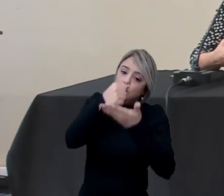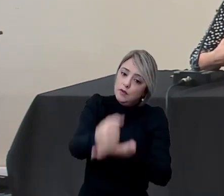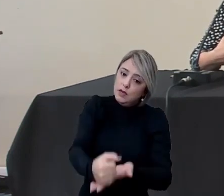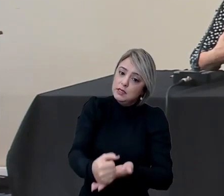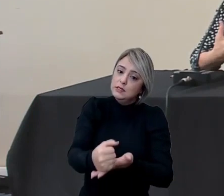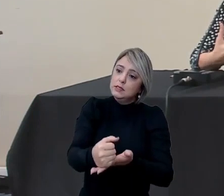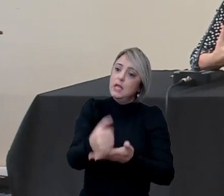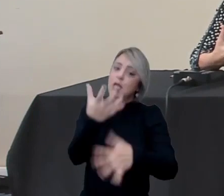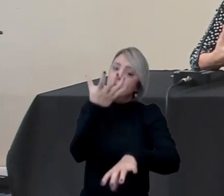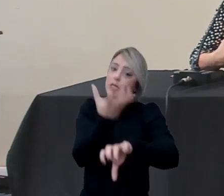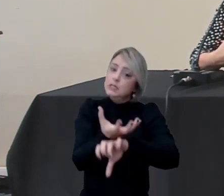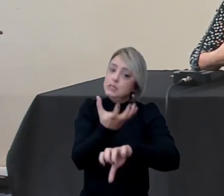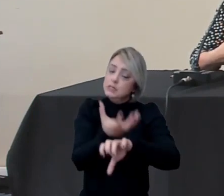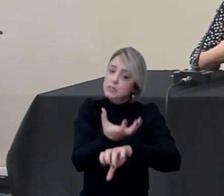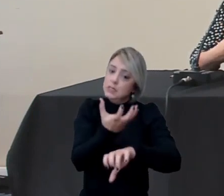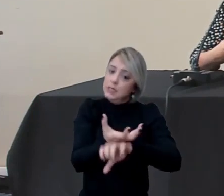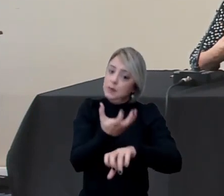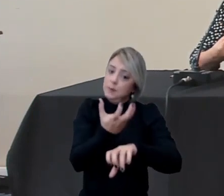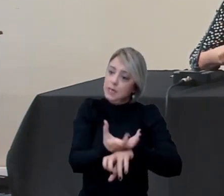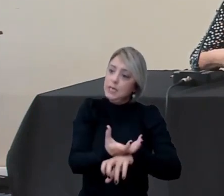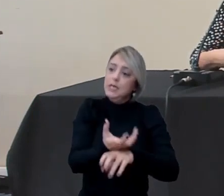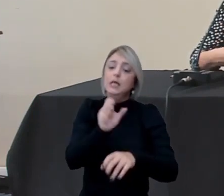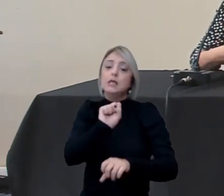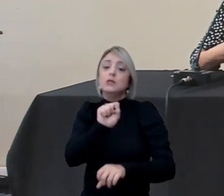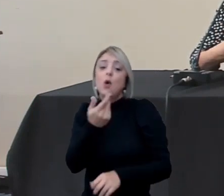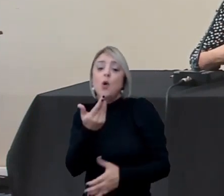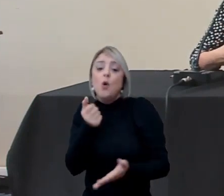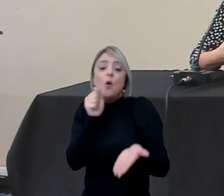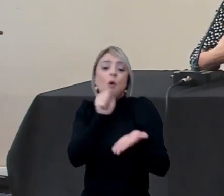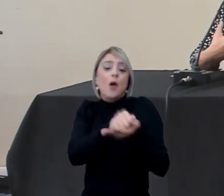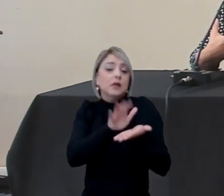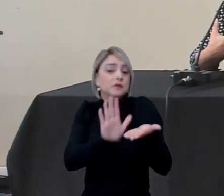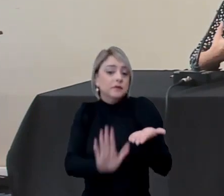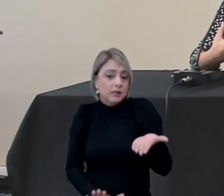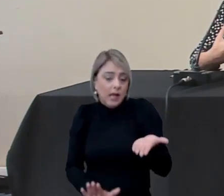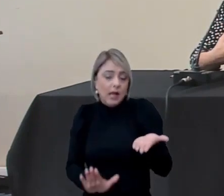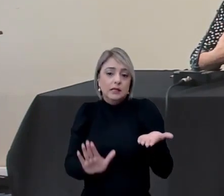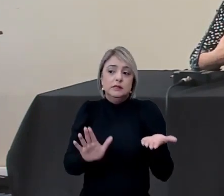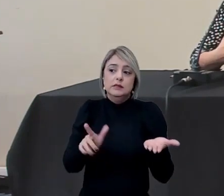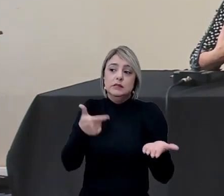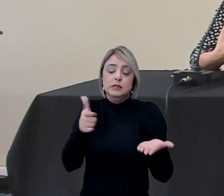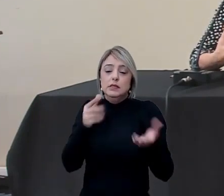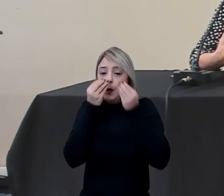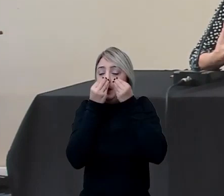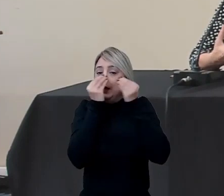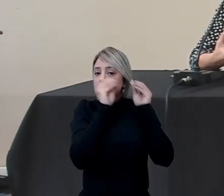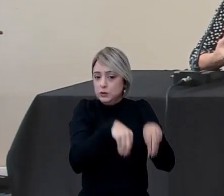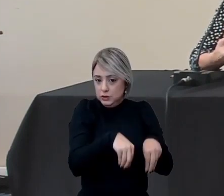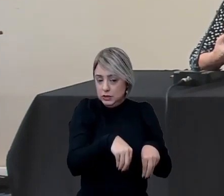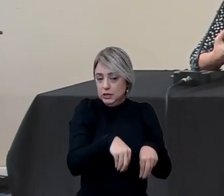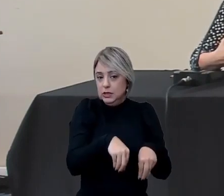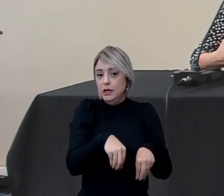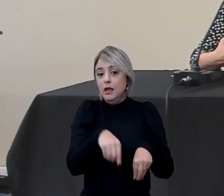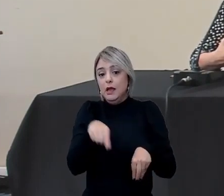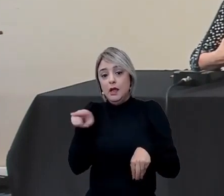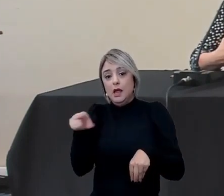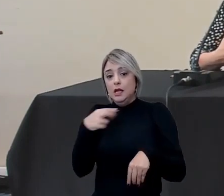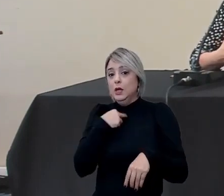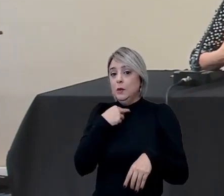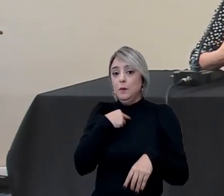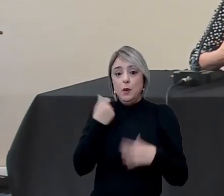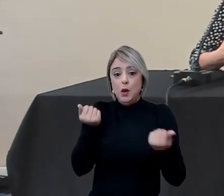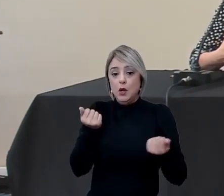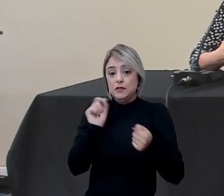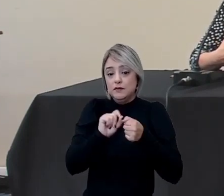disciplinas não obrigatórias ou atividades até que não prejudiquem aqueles que delas não